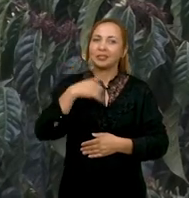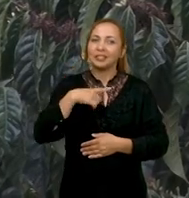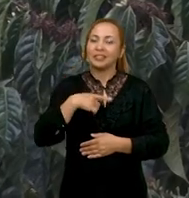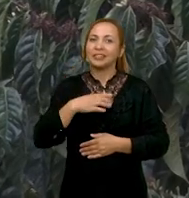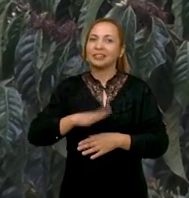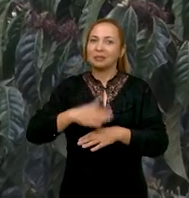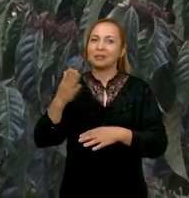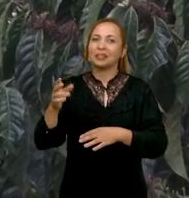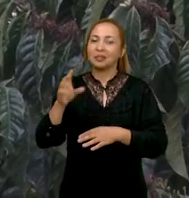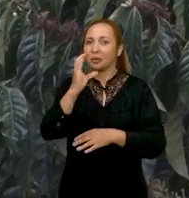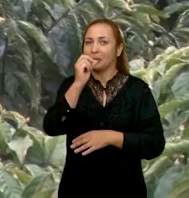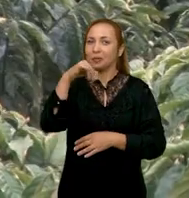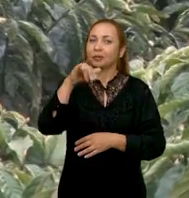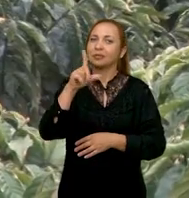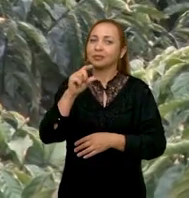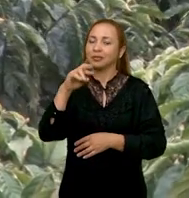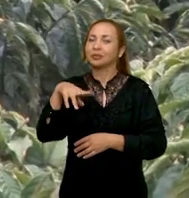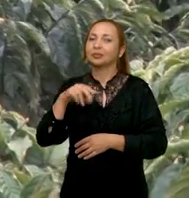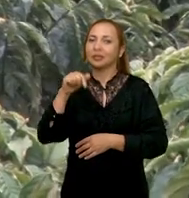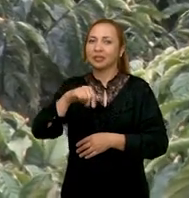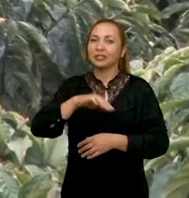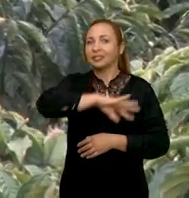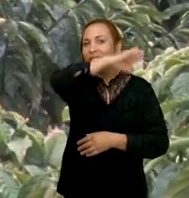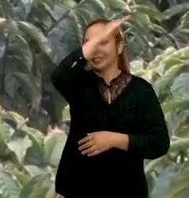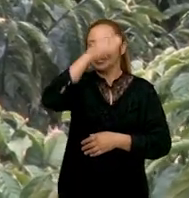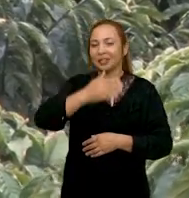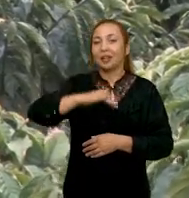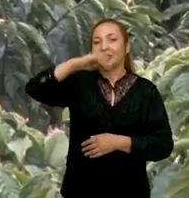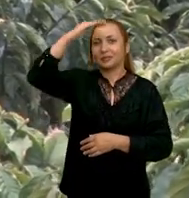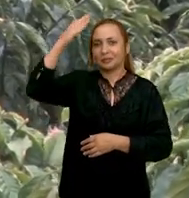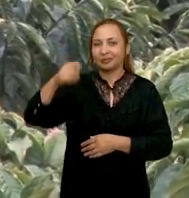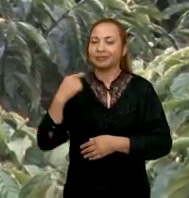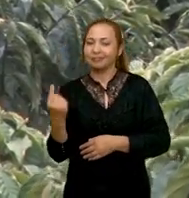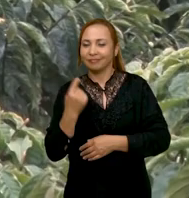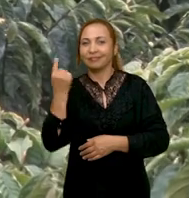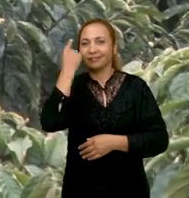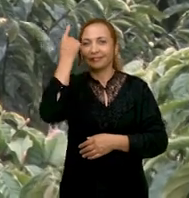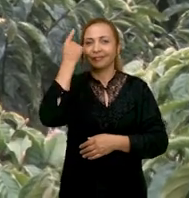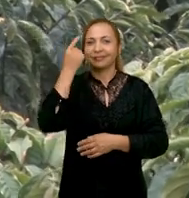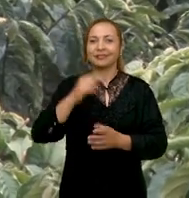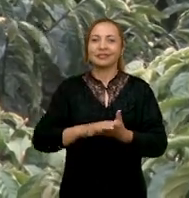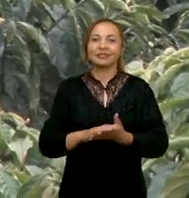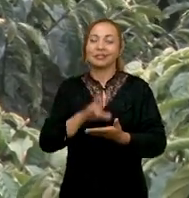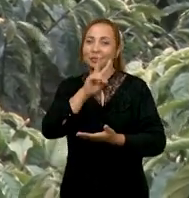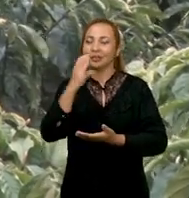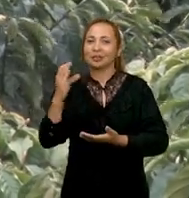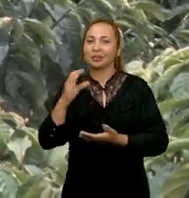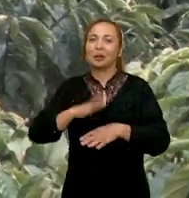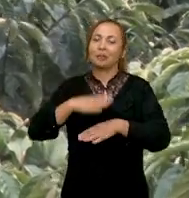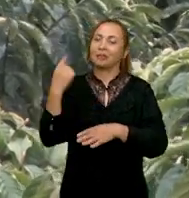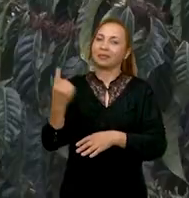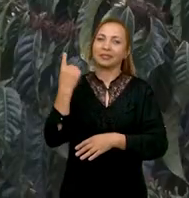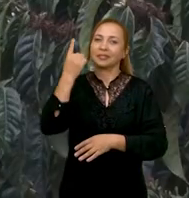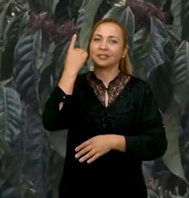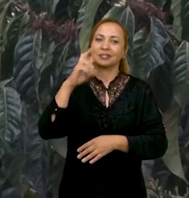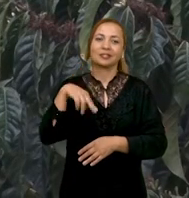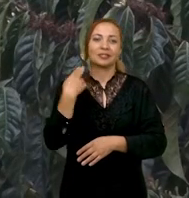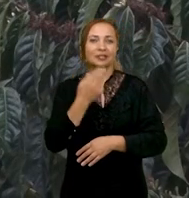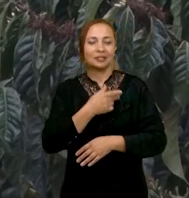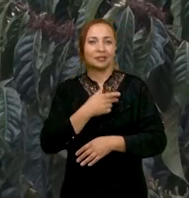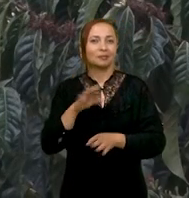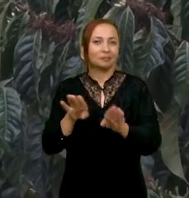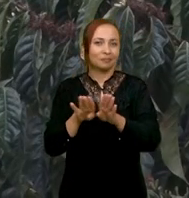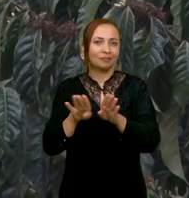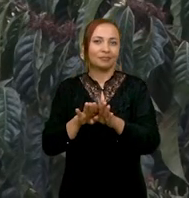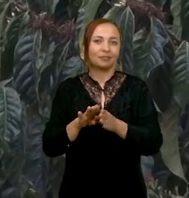um pólo até grande do conilon aqui nessas regiões de Chapada. da nossa aqui, as Chapadas Altas, chamada, né, que é o Planalto da Conquista, né, que é mais alto. Aí, a está,